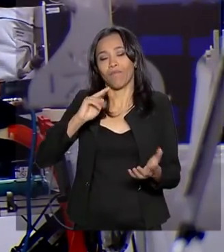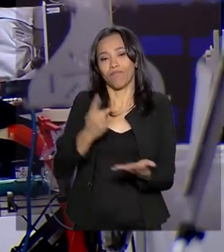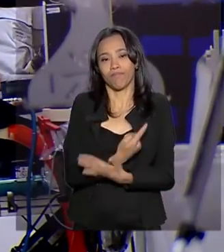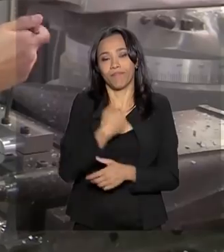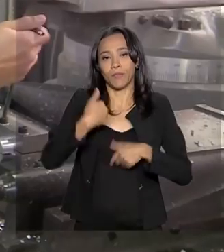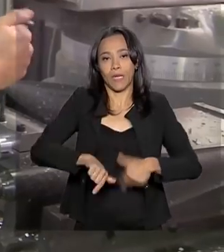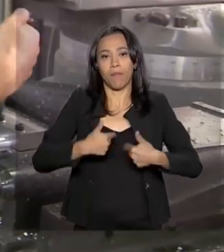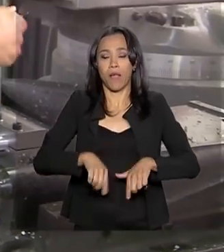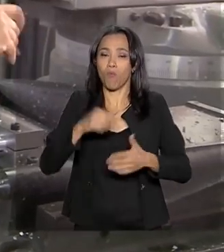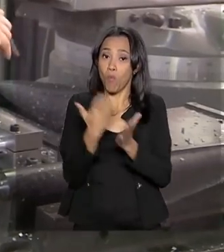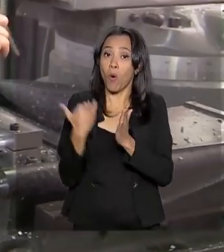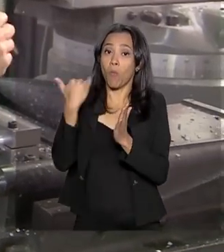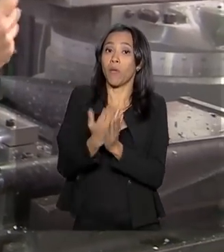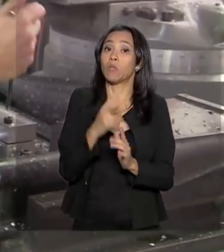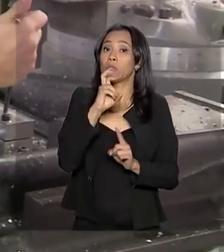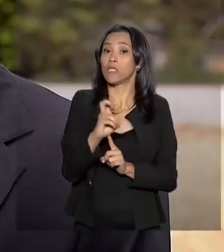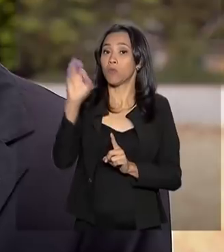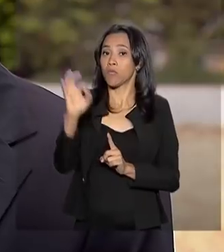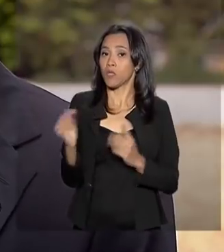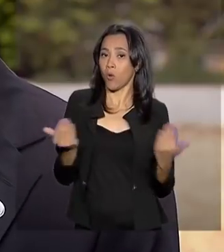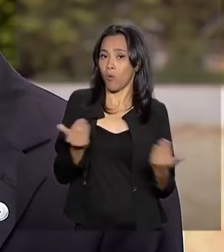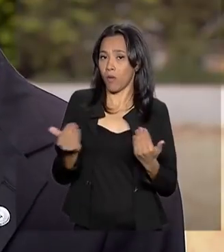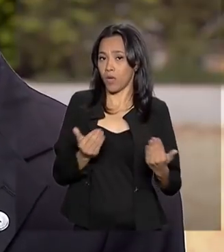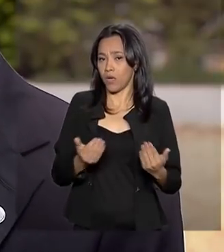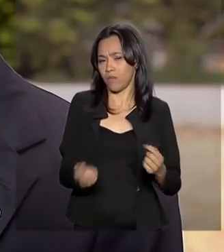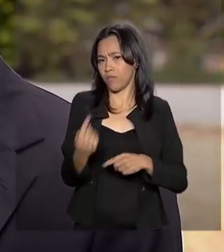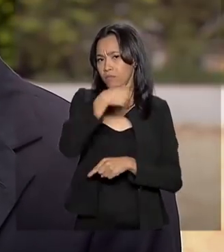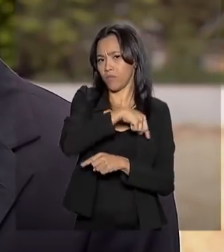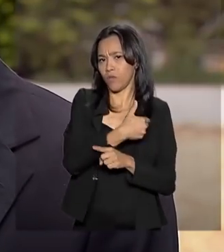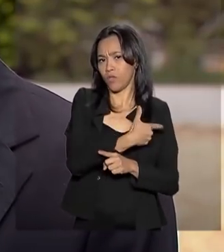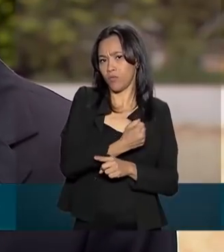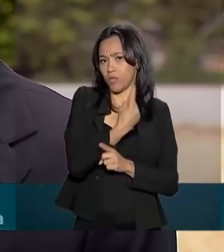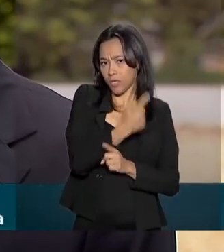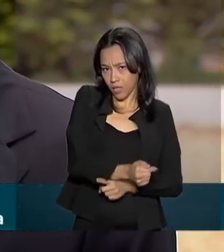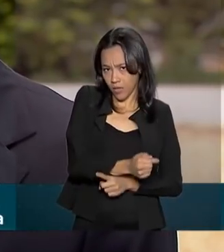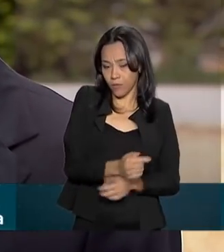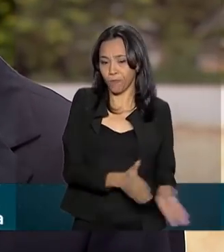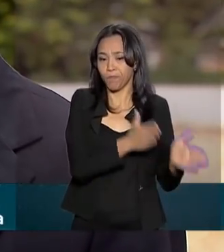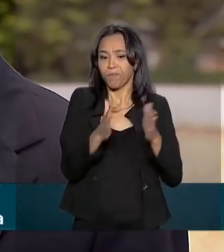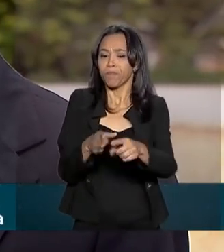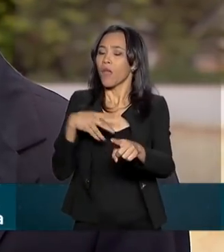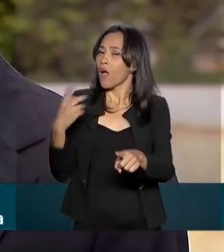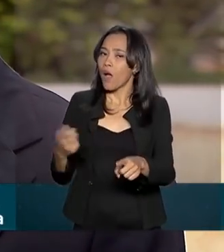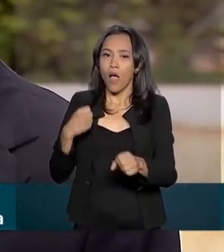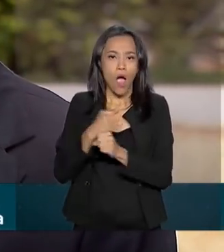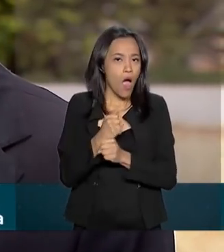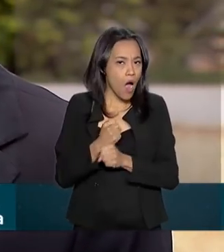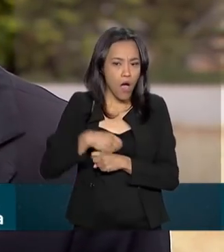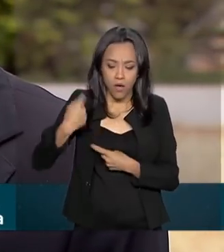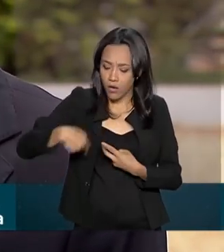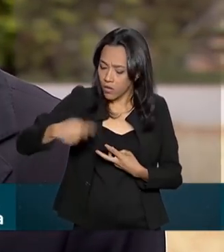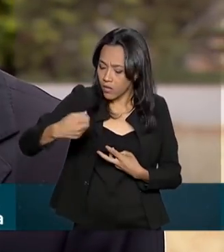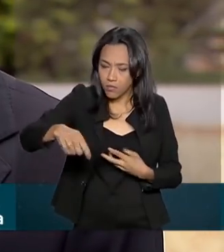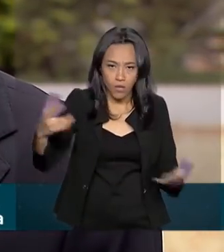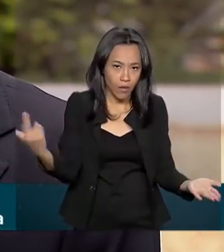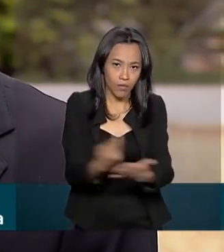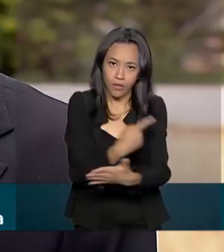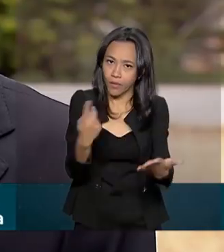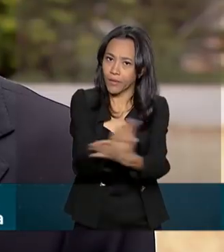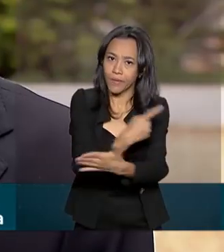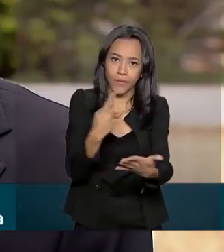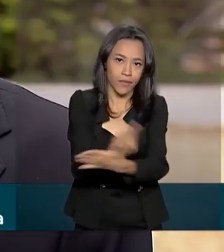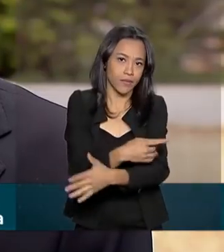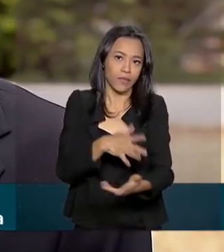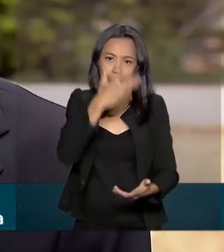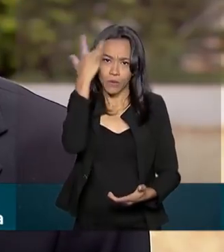% em relação a 2017. Todos os anos nós temos perdas decorrentes de acidentes que superam 200 milhões de reais. E